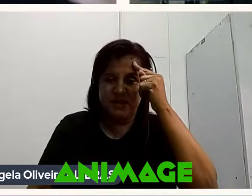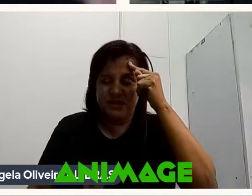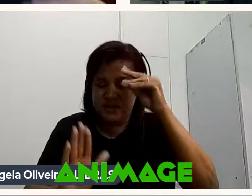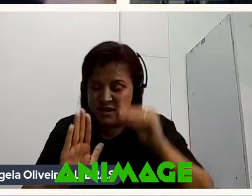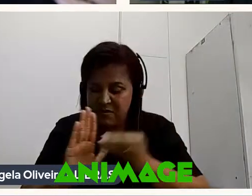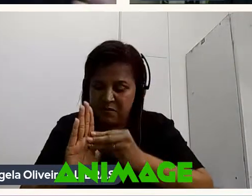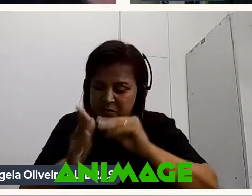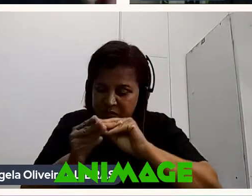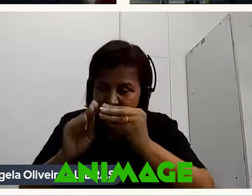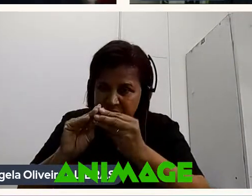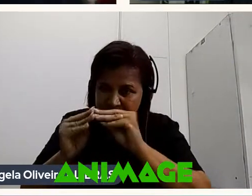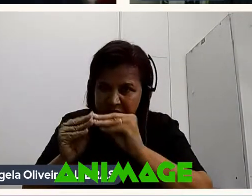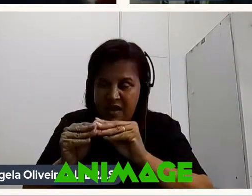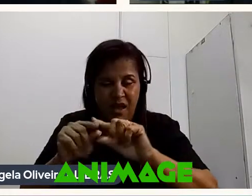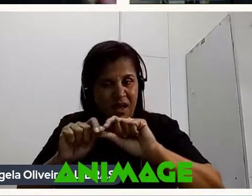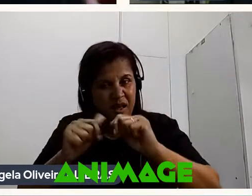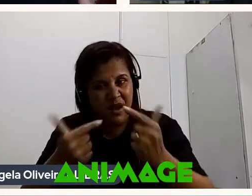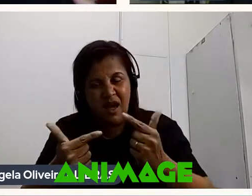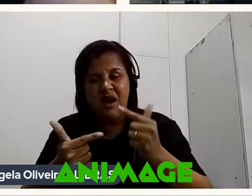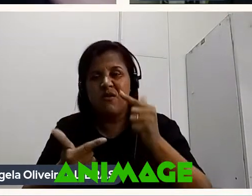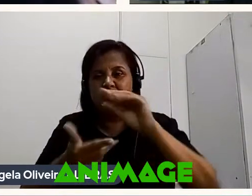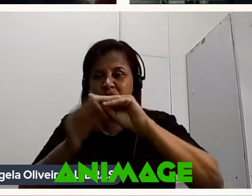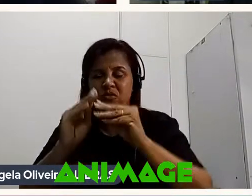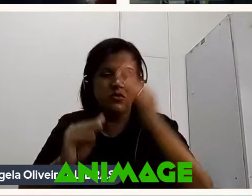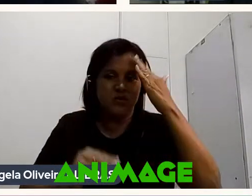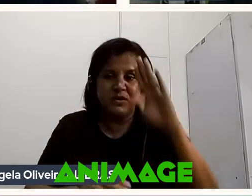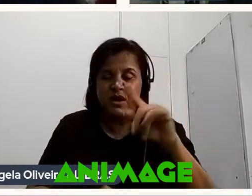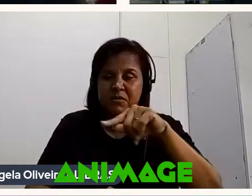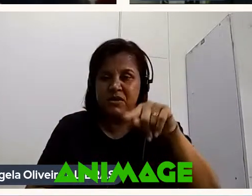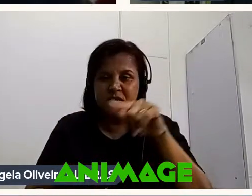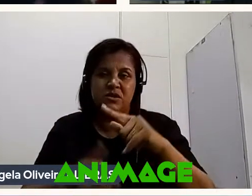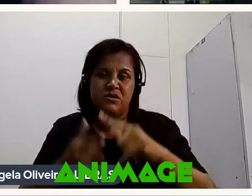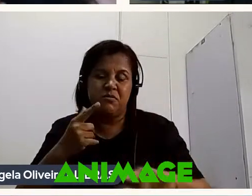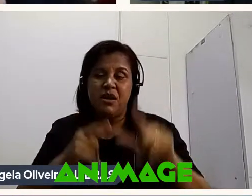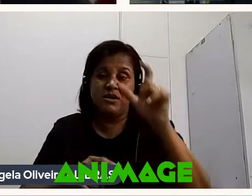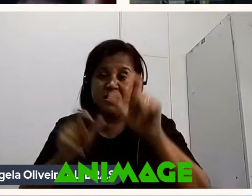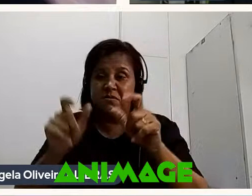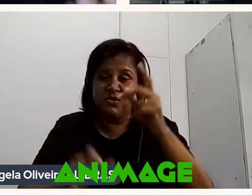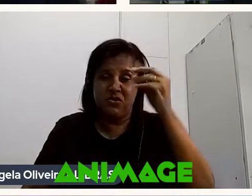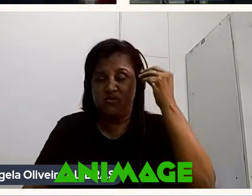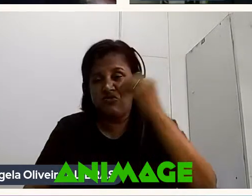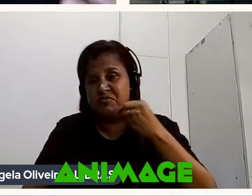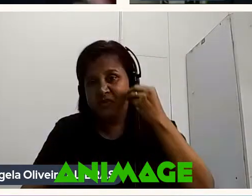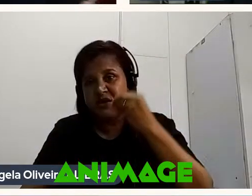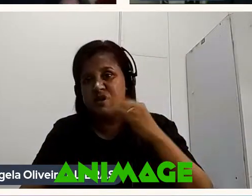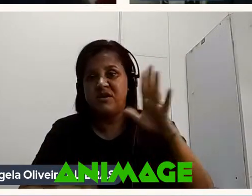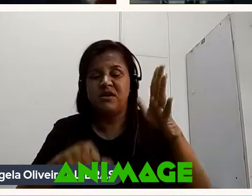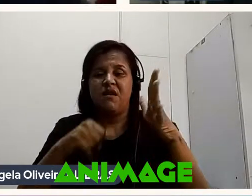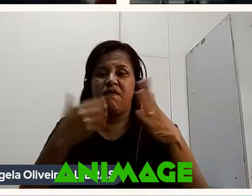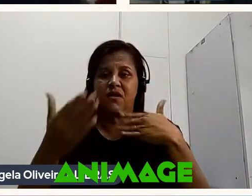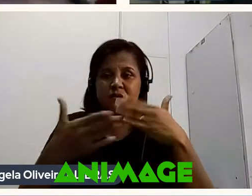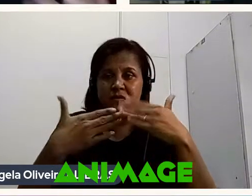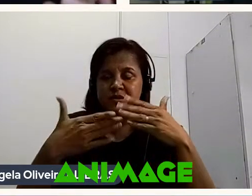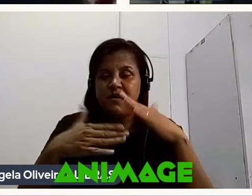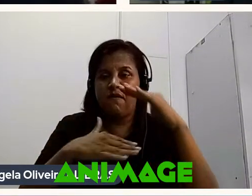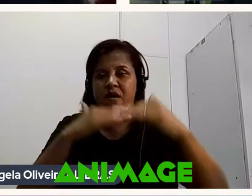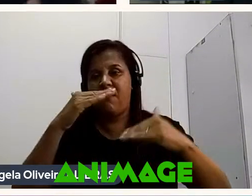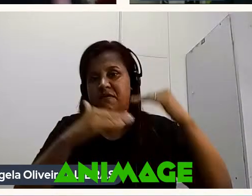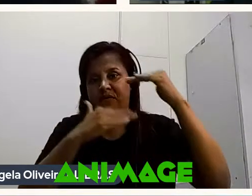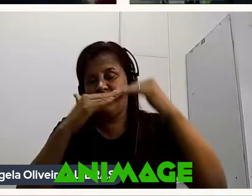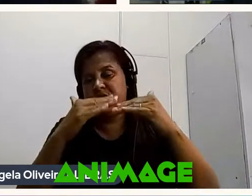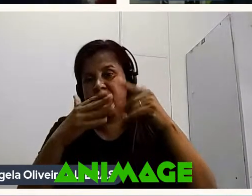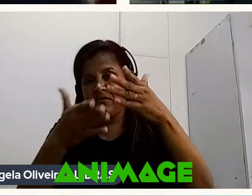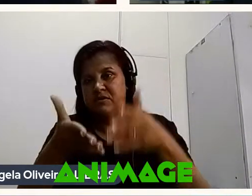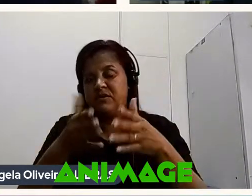Claro que Às vezes Você pega um modelador Que não sabe disso Mas se a pessoa Tem uma experiência Em animação Ela vai conversando E vai avançando Nisso